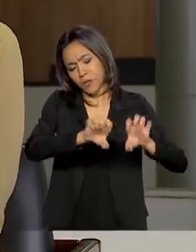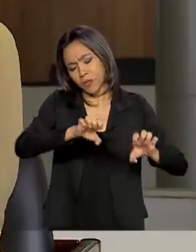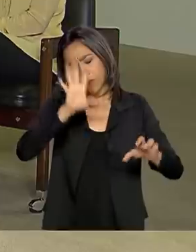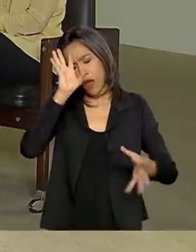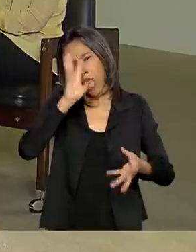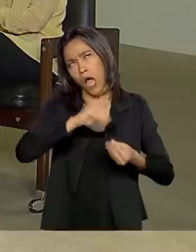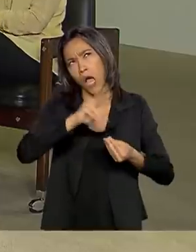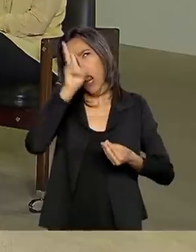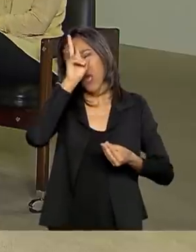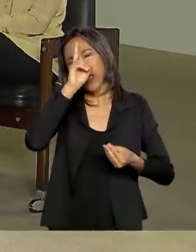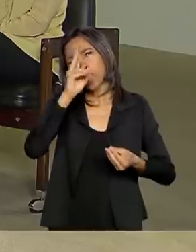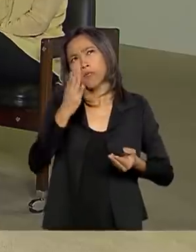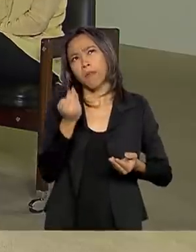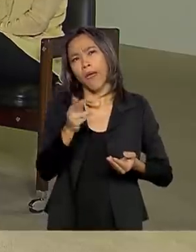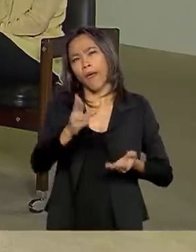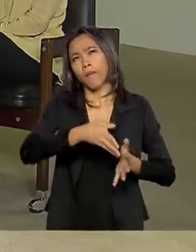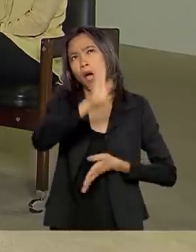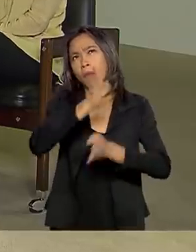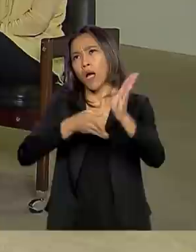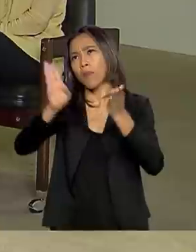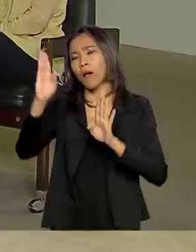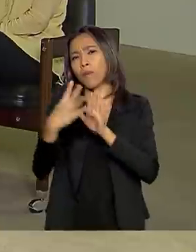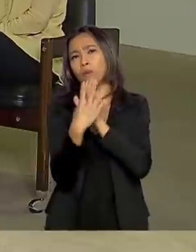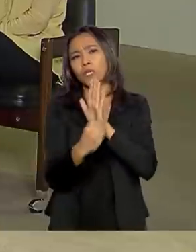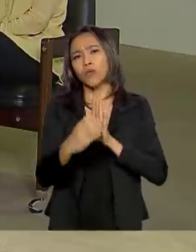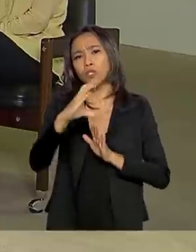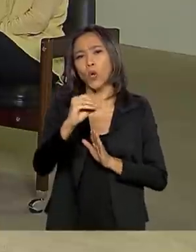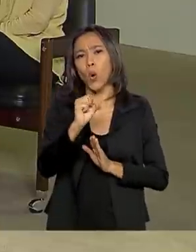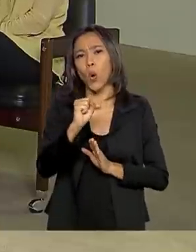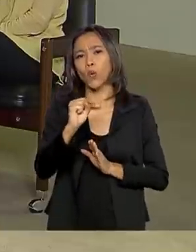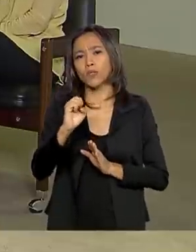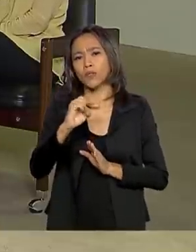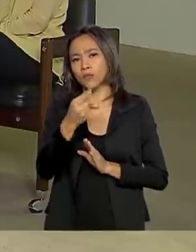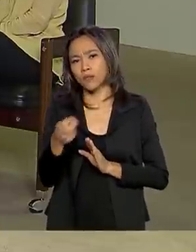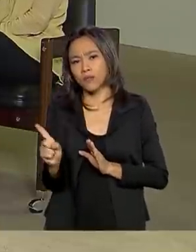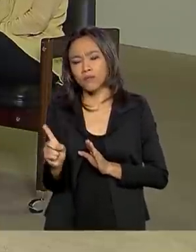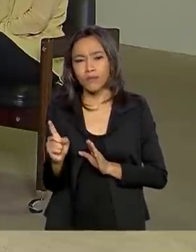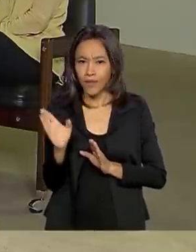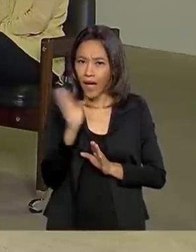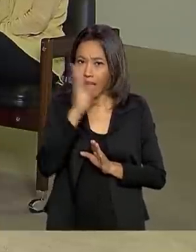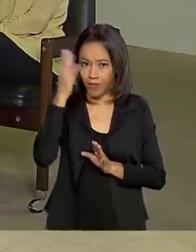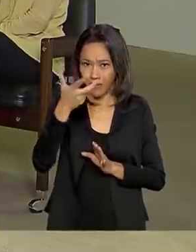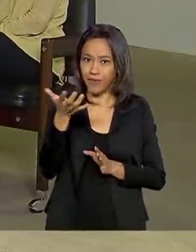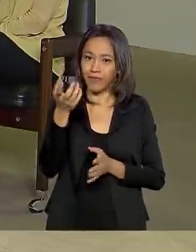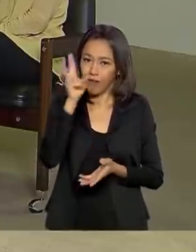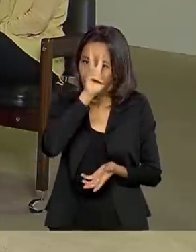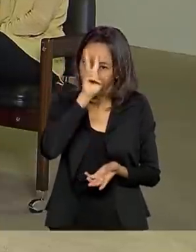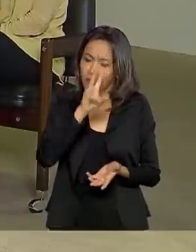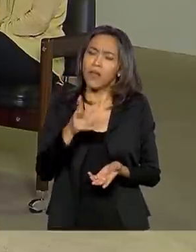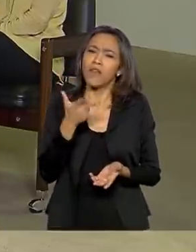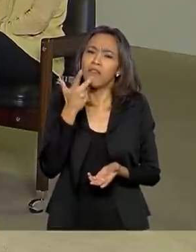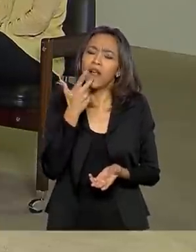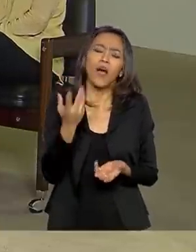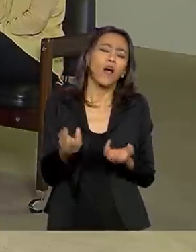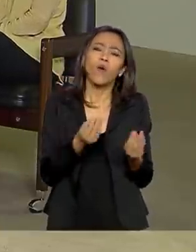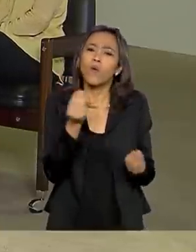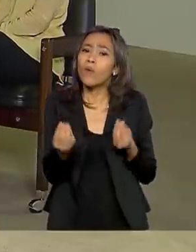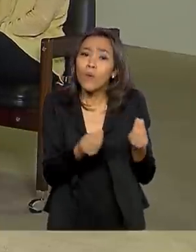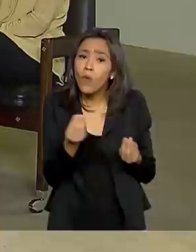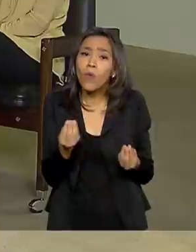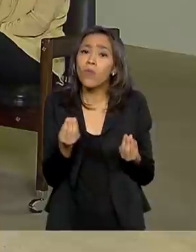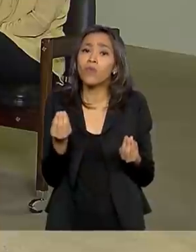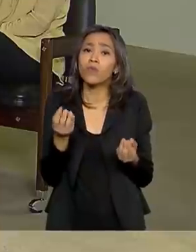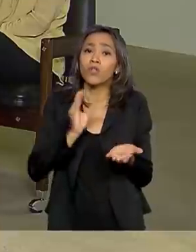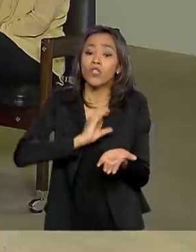quê? Das estradas, das concessões, é o que mais rápido vem à mente. Então, para a gente assegurar também para toda a população como ficam os